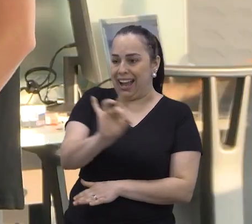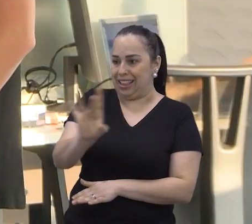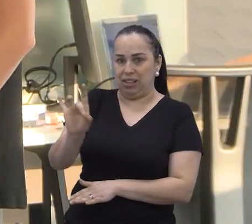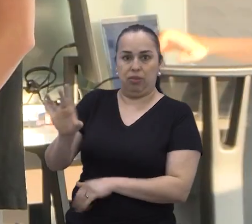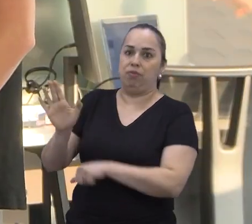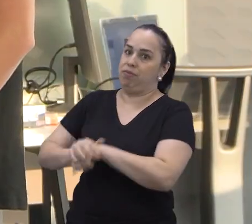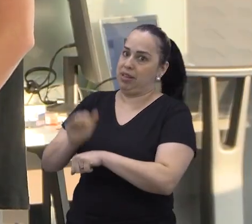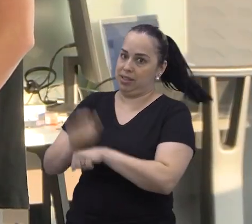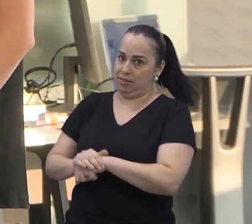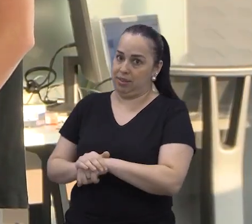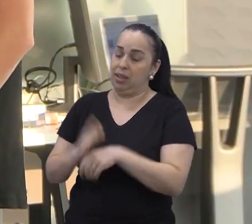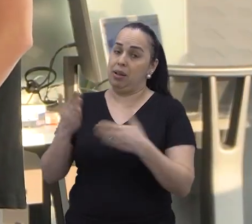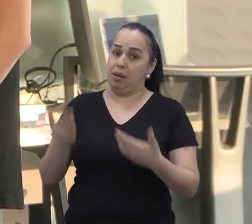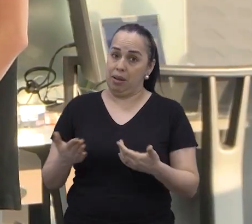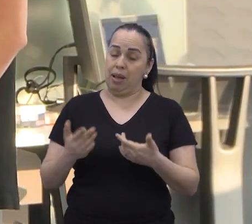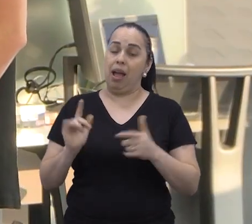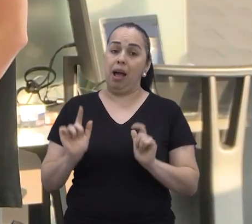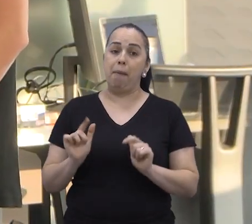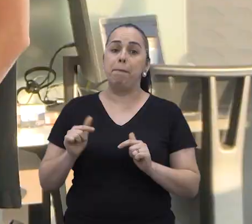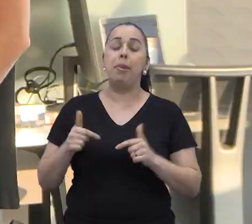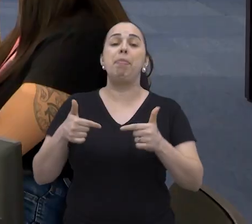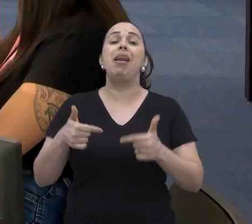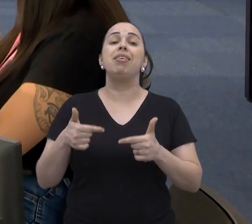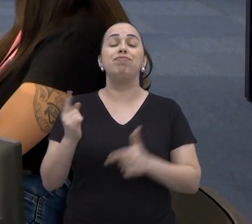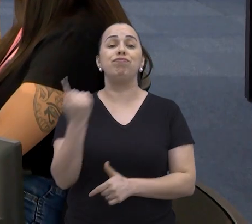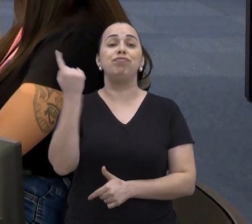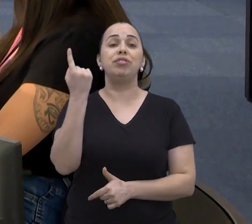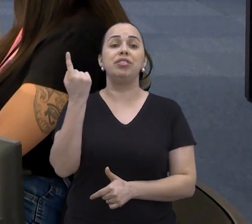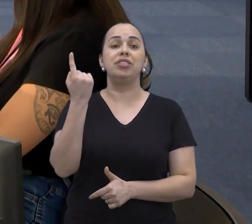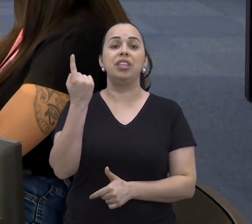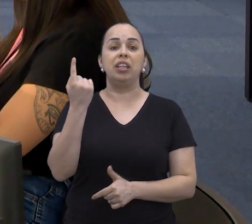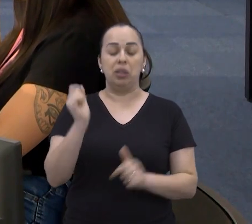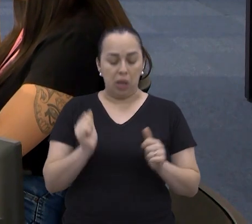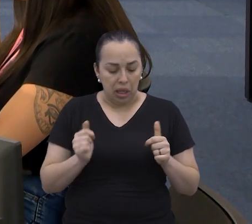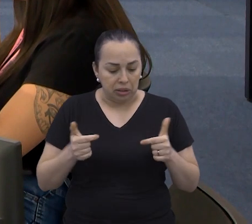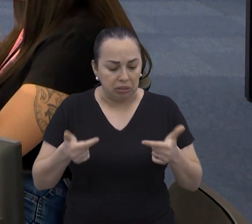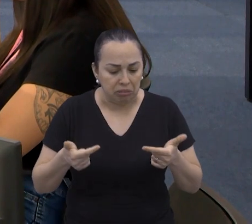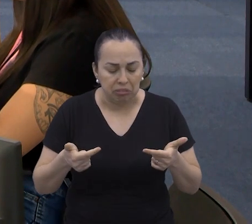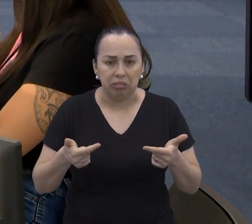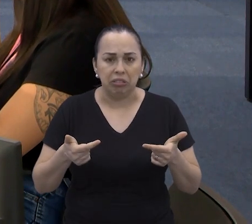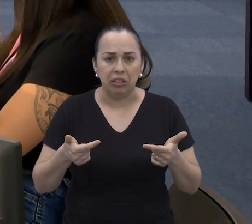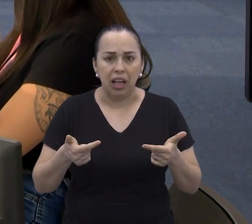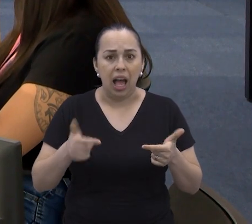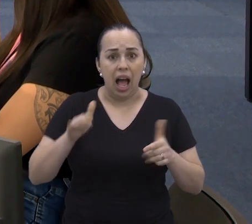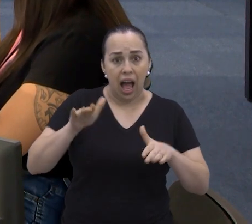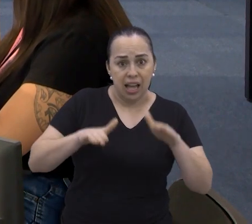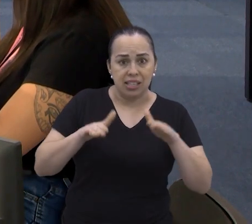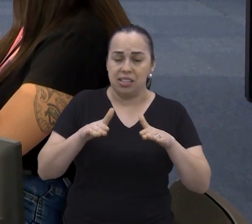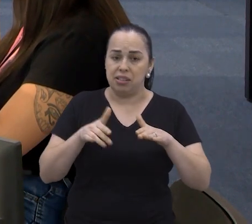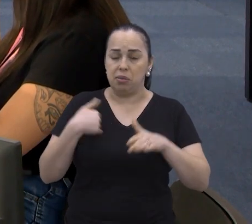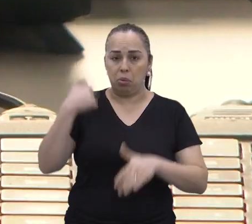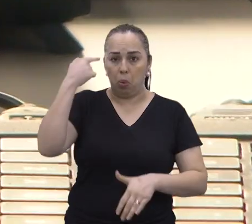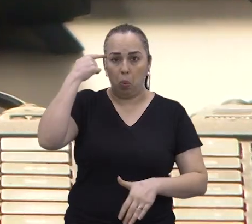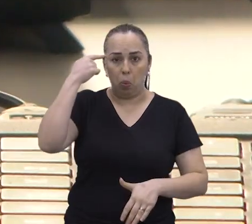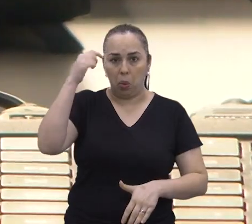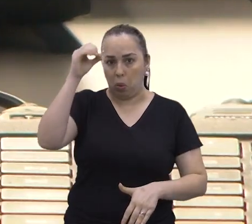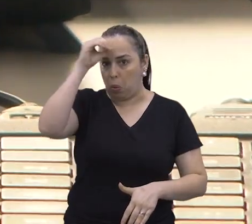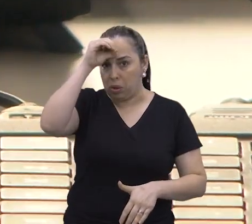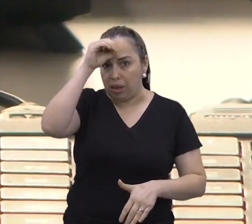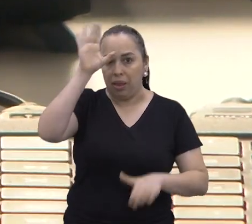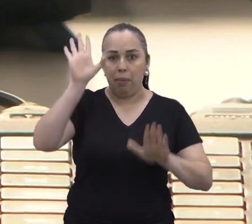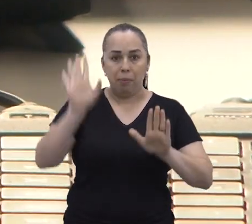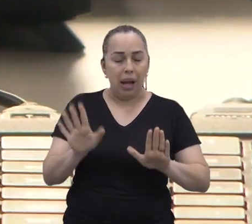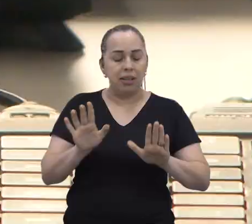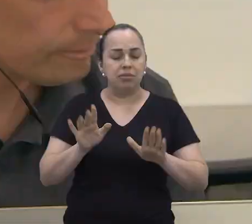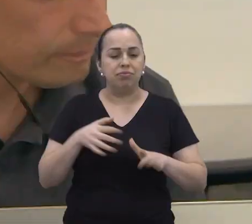É importante que cada um faça a sua parte. O primeiro passo é saber até que ponto as nossas atitudes, mesmo que